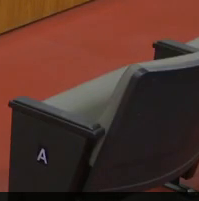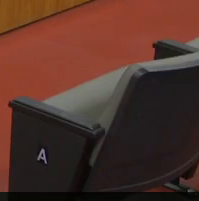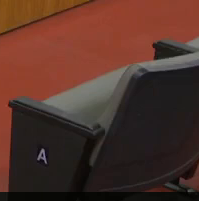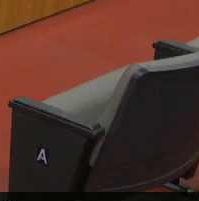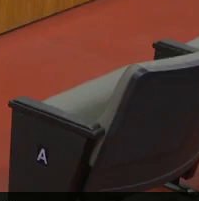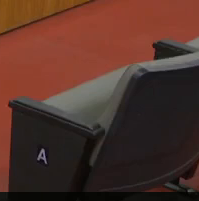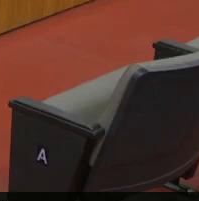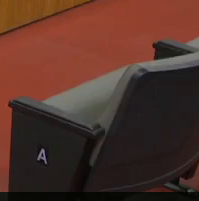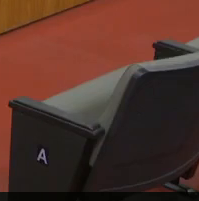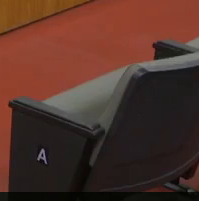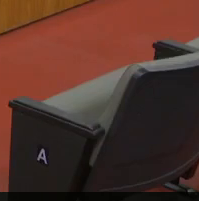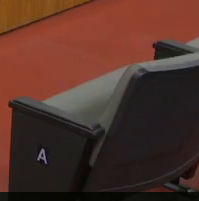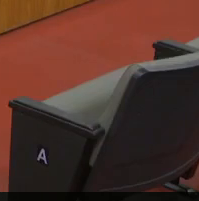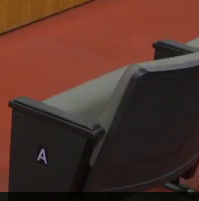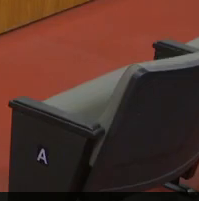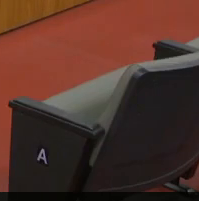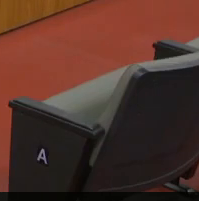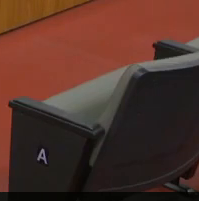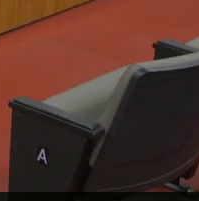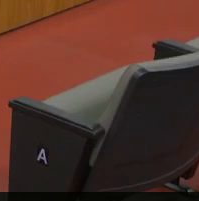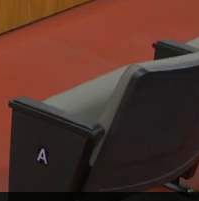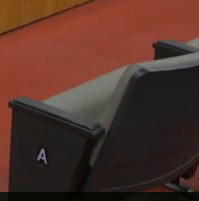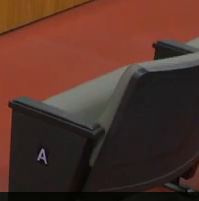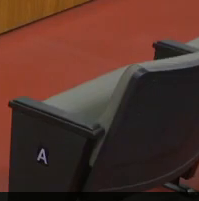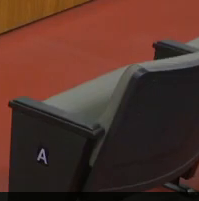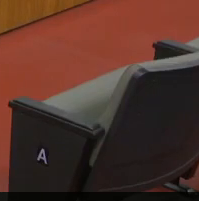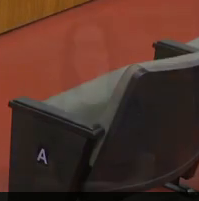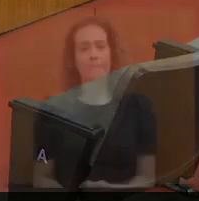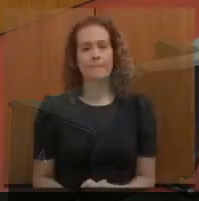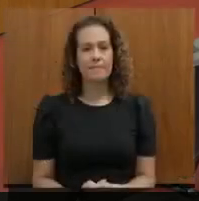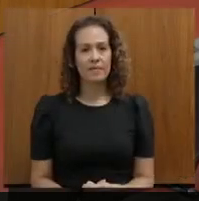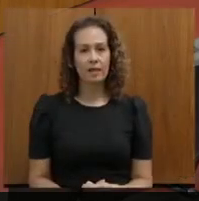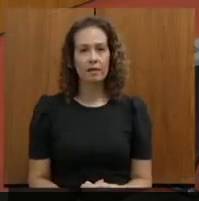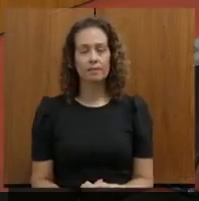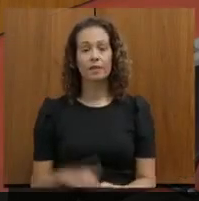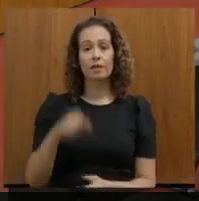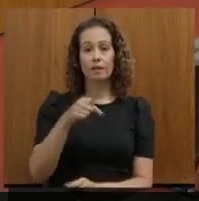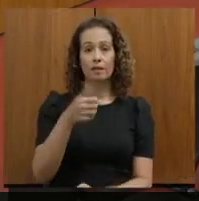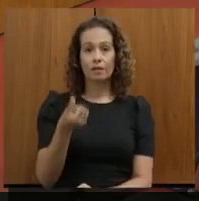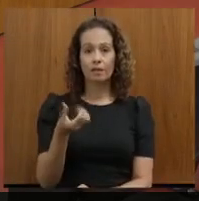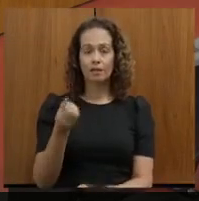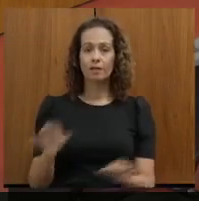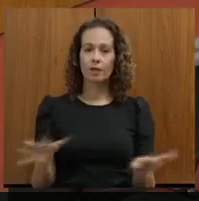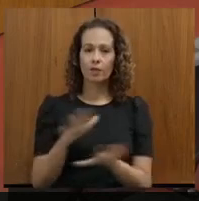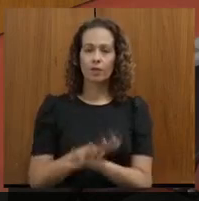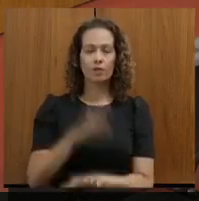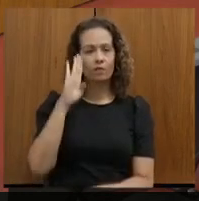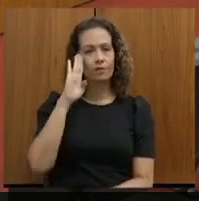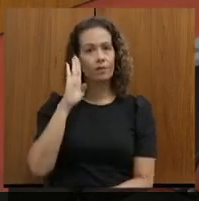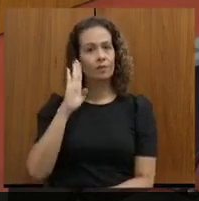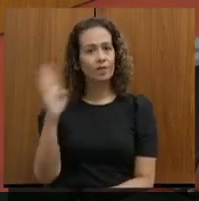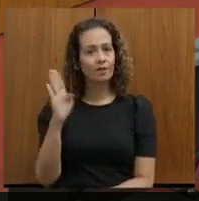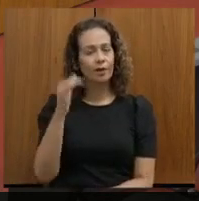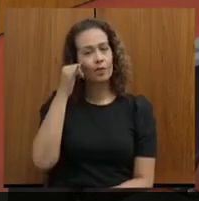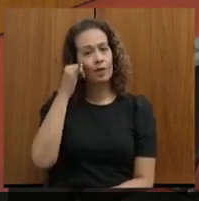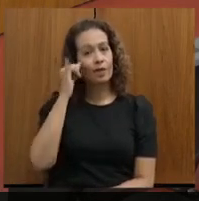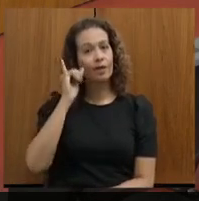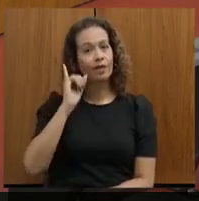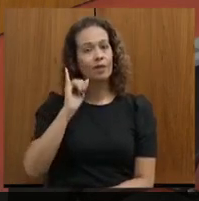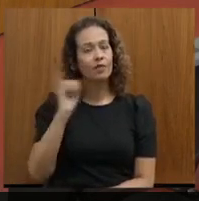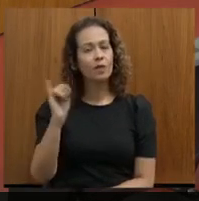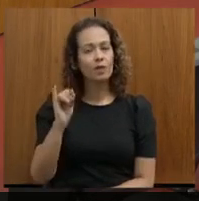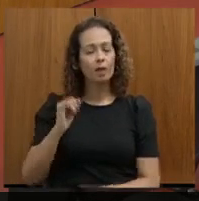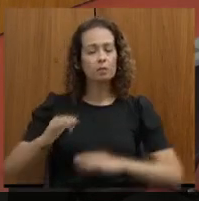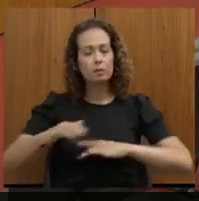de Timóteo, uma vez a 760 pronta, ela é fundamental para não congestionar a cidade. A boa